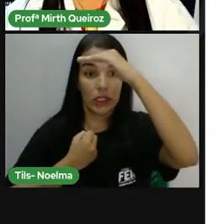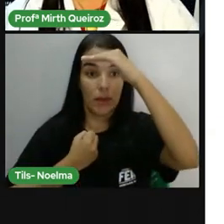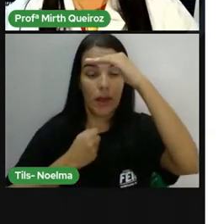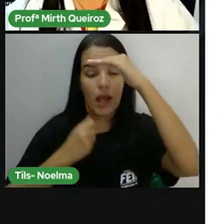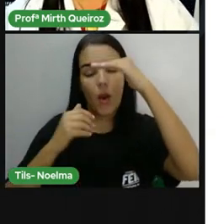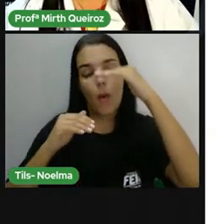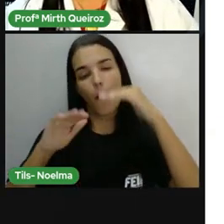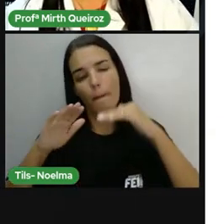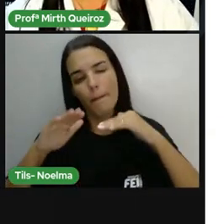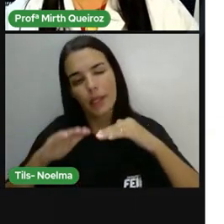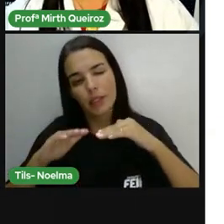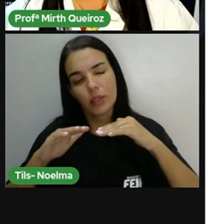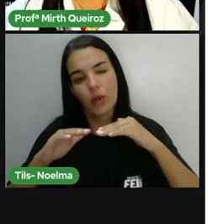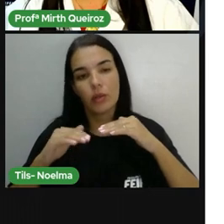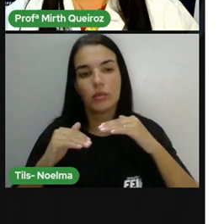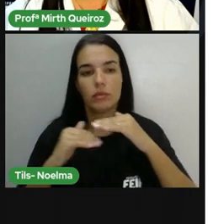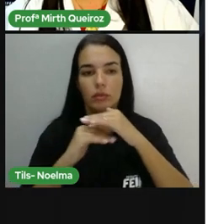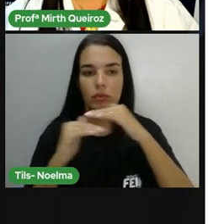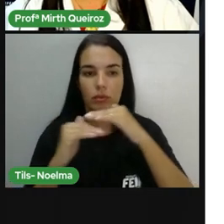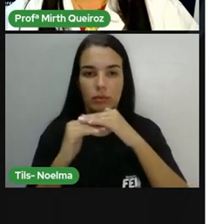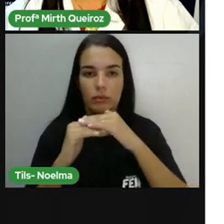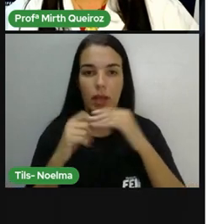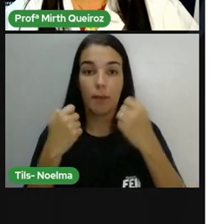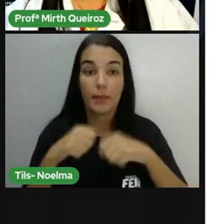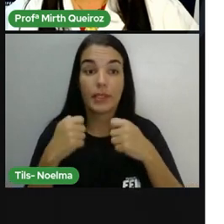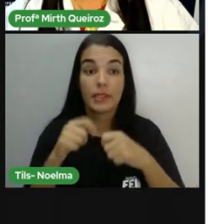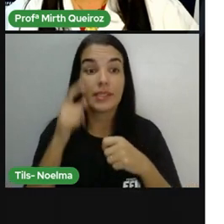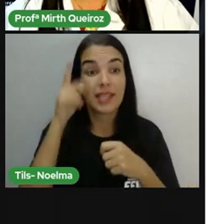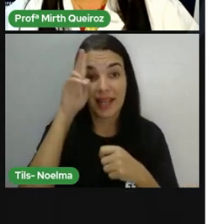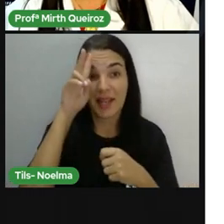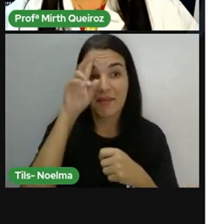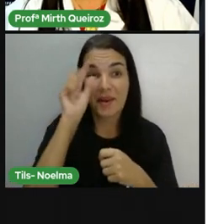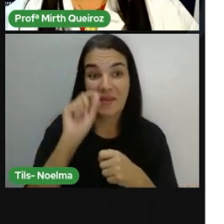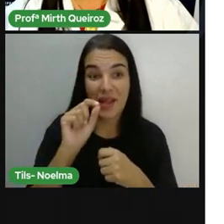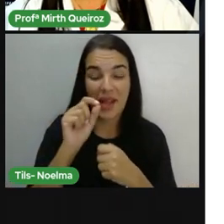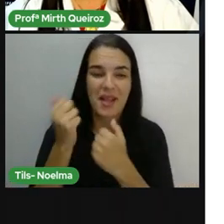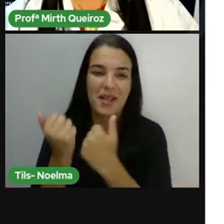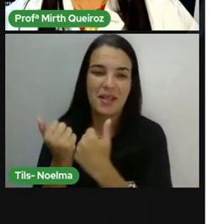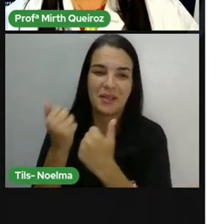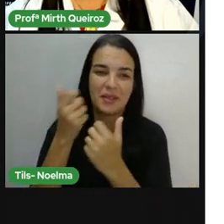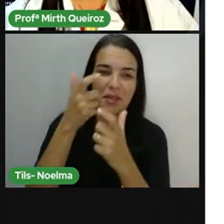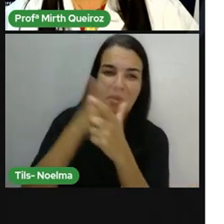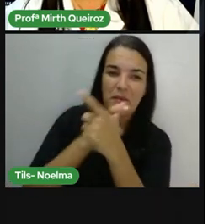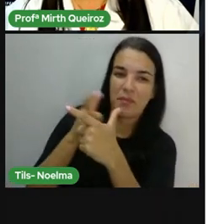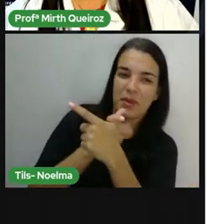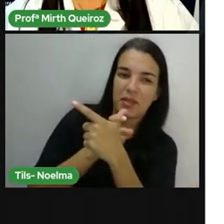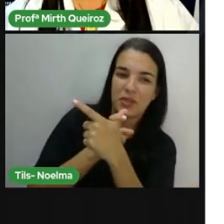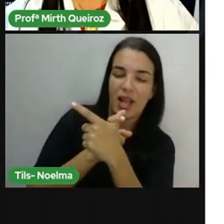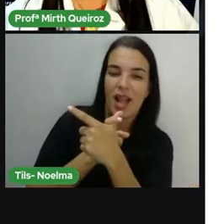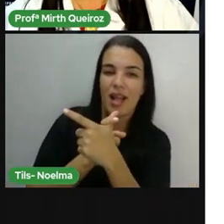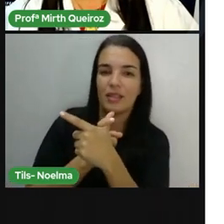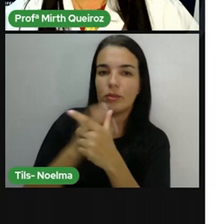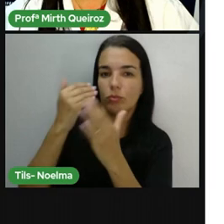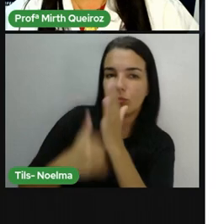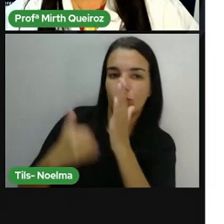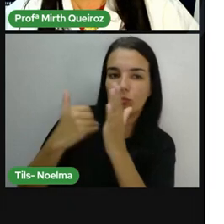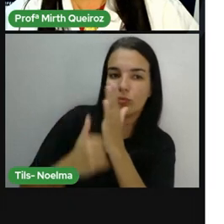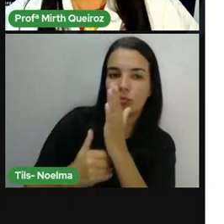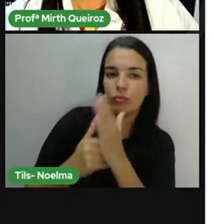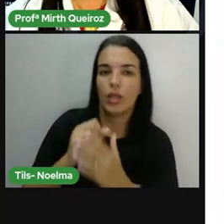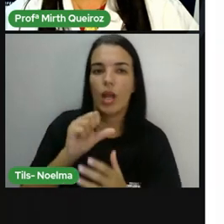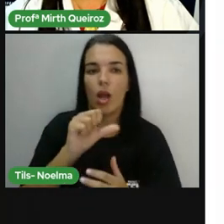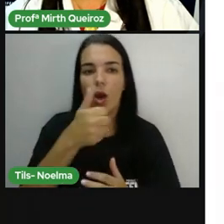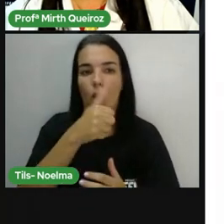para 8? Não, tem que pegar emprestado do 9, né? E aí, no lugar do 9, vai ficar o 8. Fica